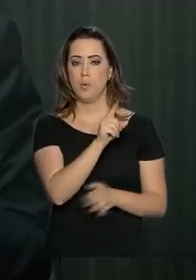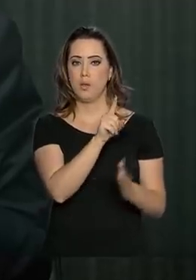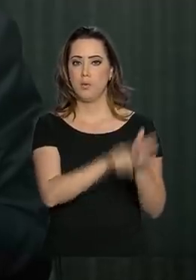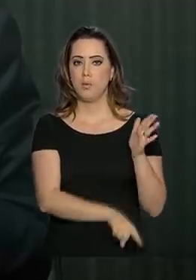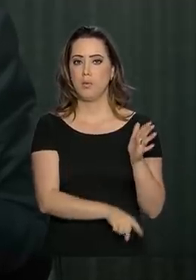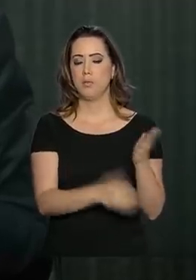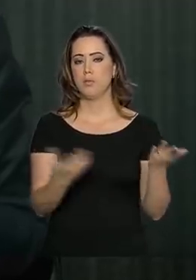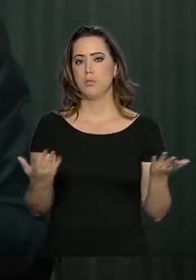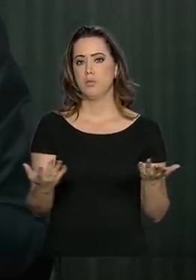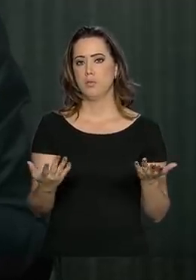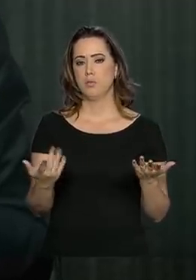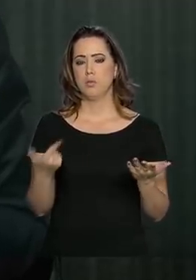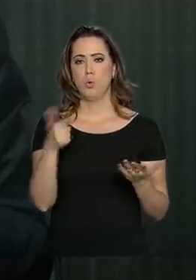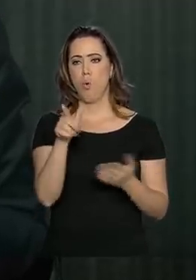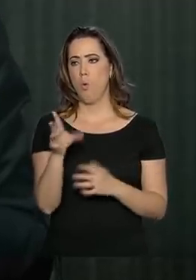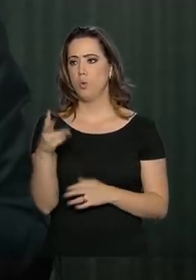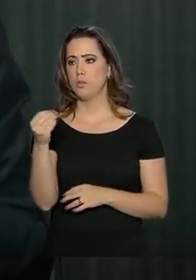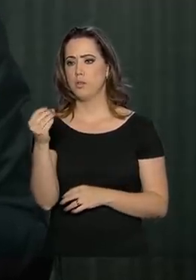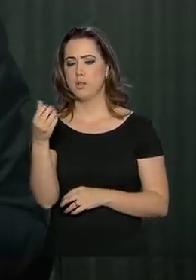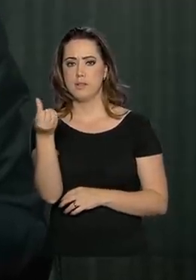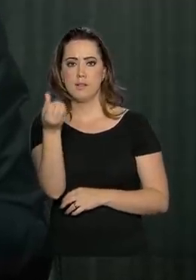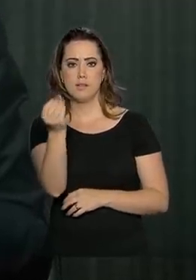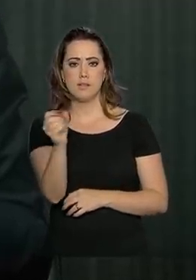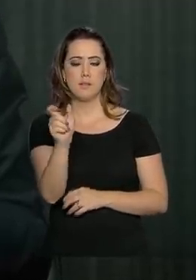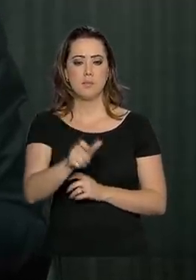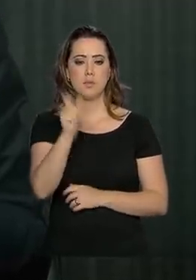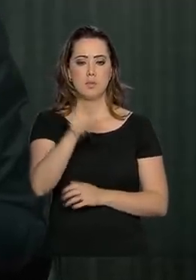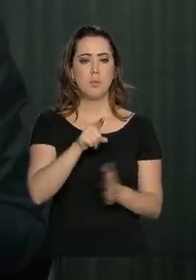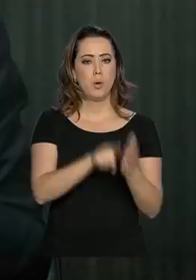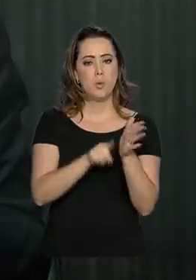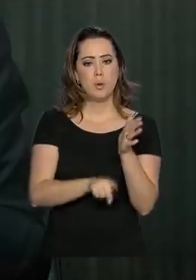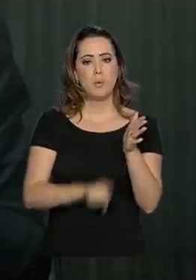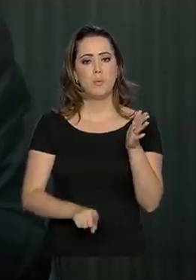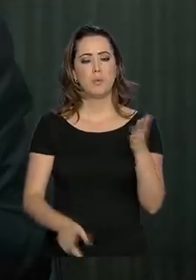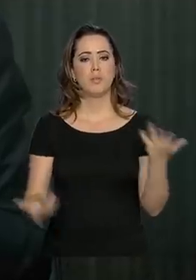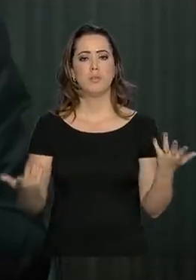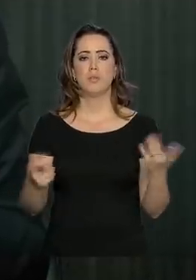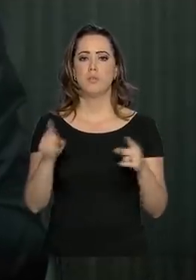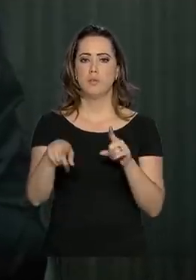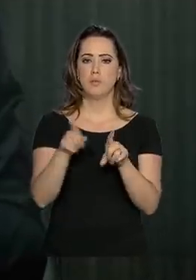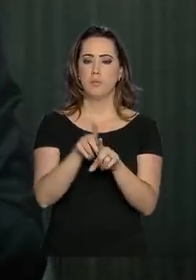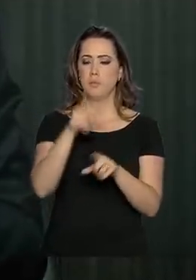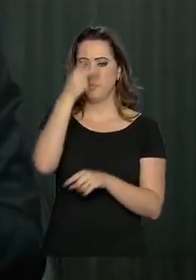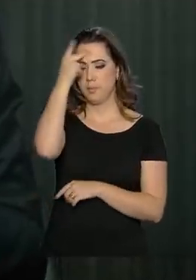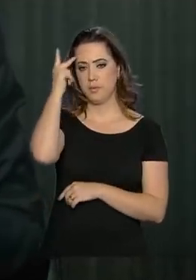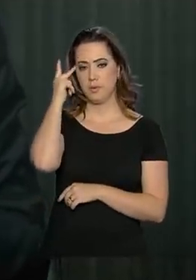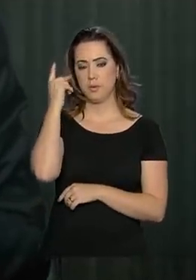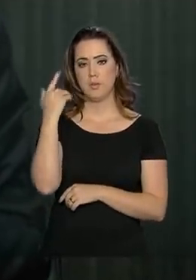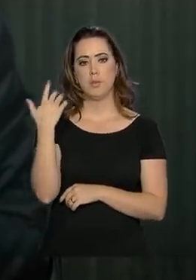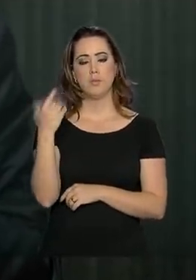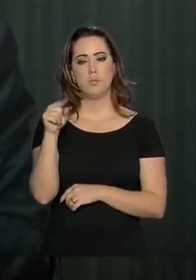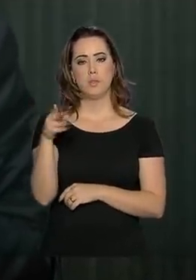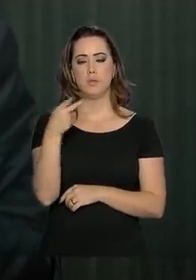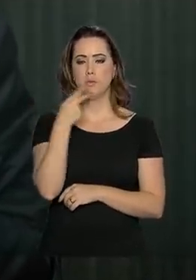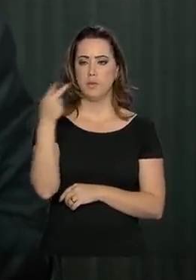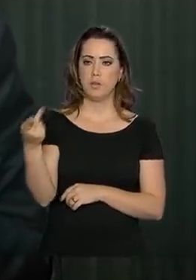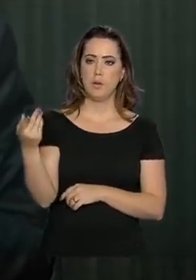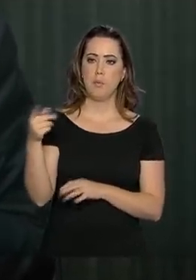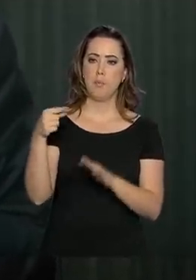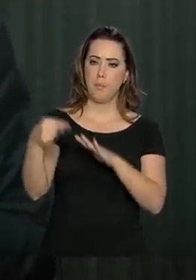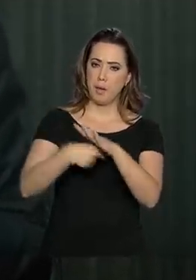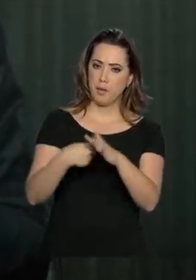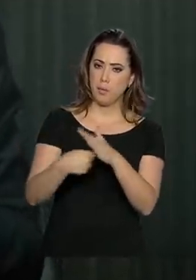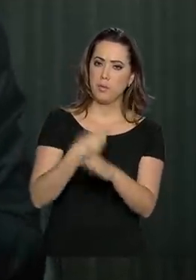Burundi tem 360 perguntas. Quem pergunta muito, tinha uma pessoa muito cara a mim que diz o seguinte, ó, quem